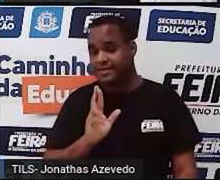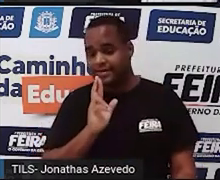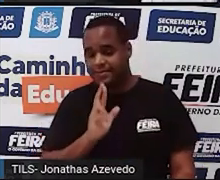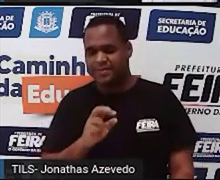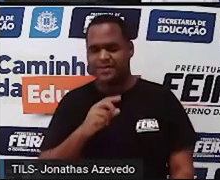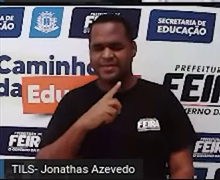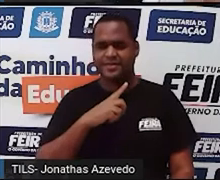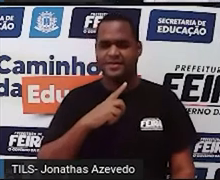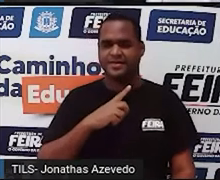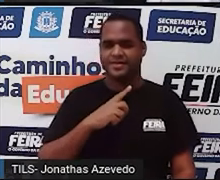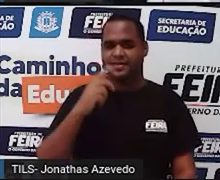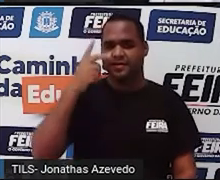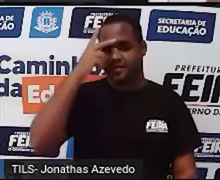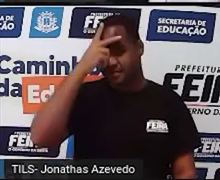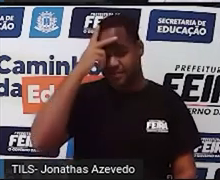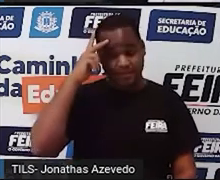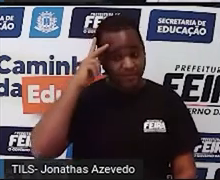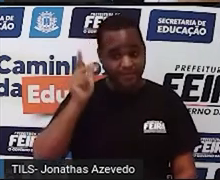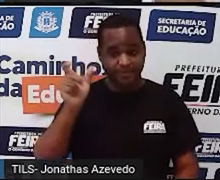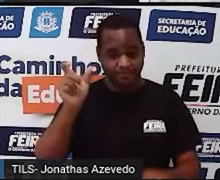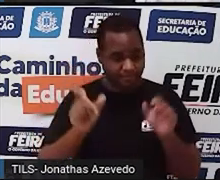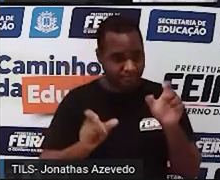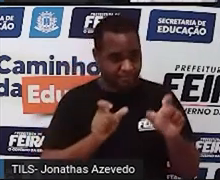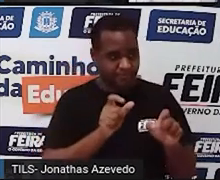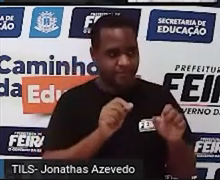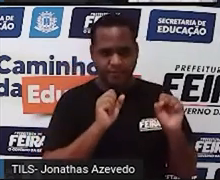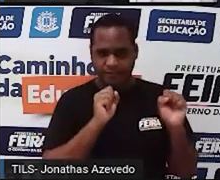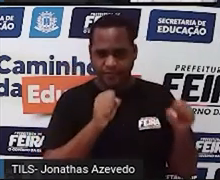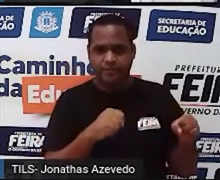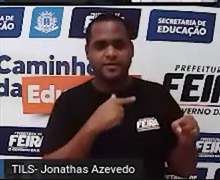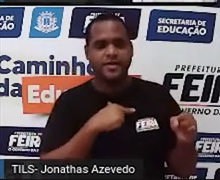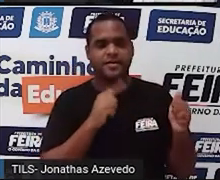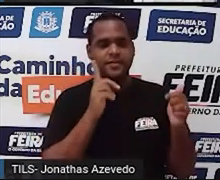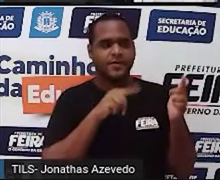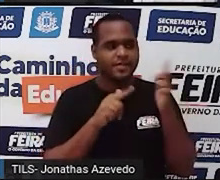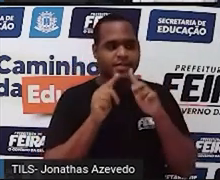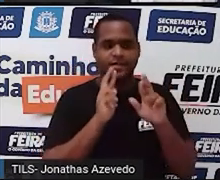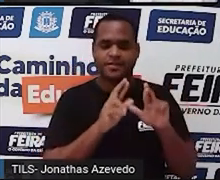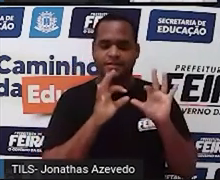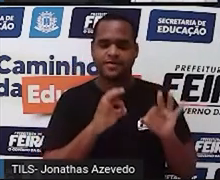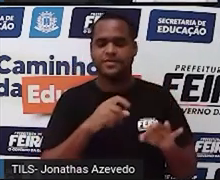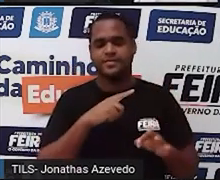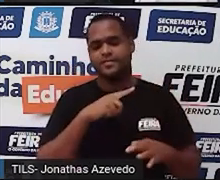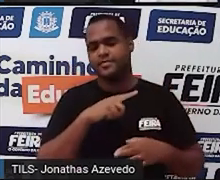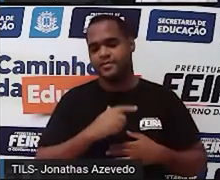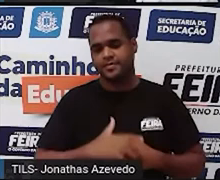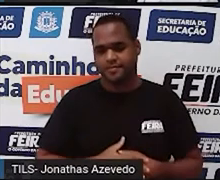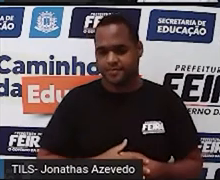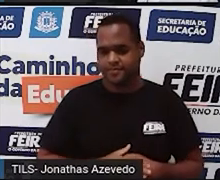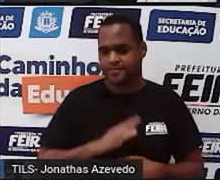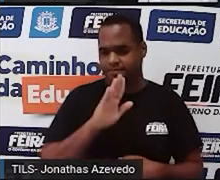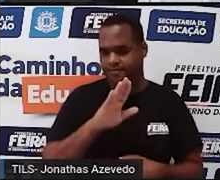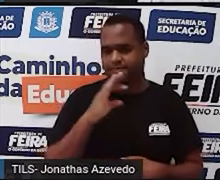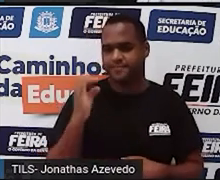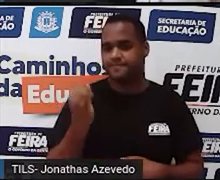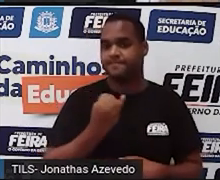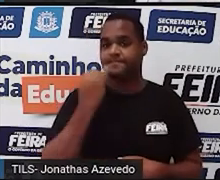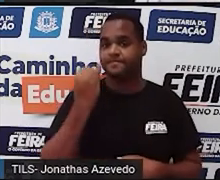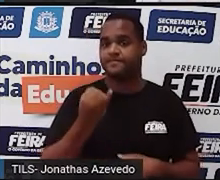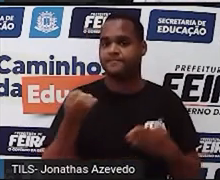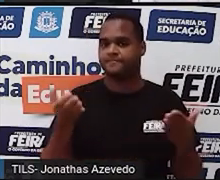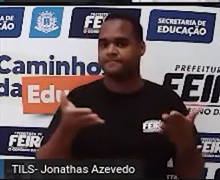e faz com que a gente vá em busca dessas respostas, tá? Mas, então, é